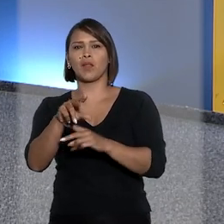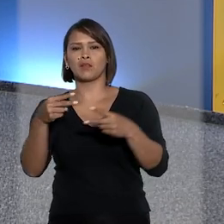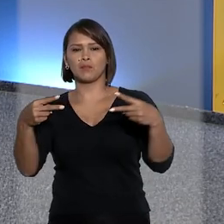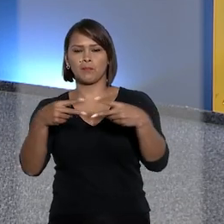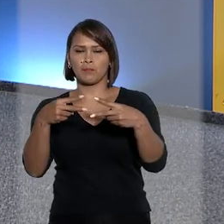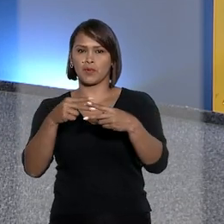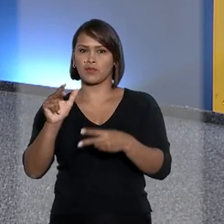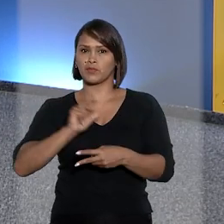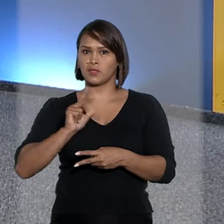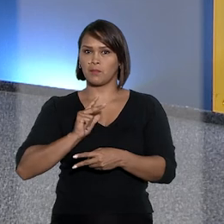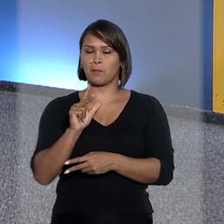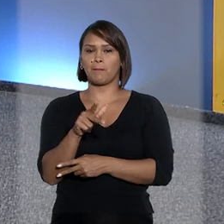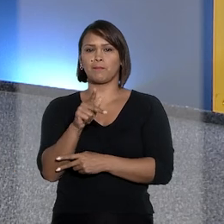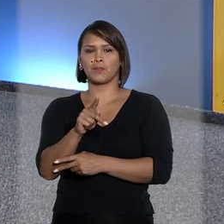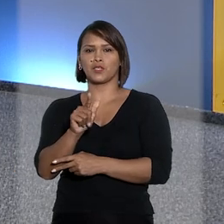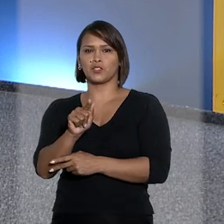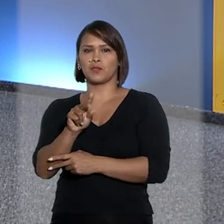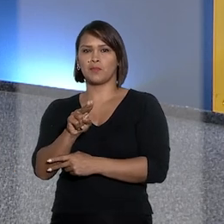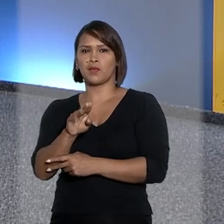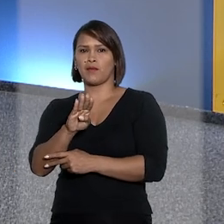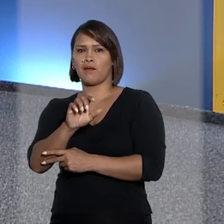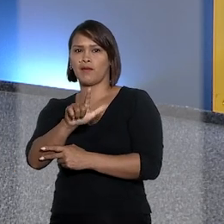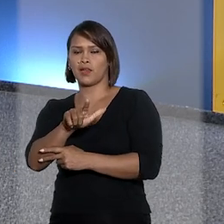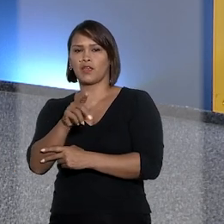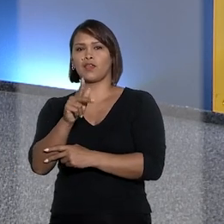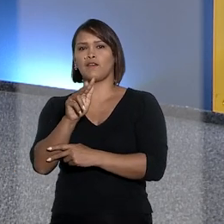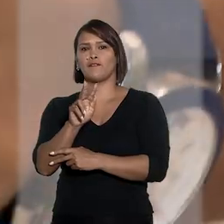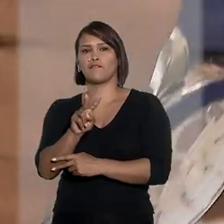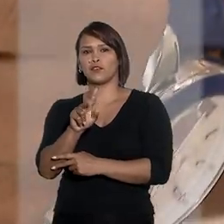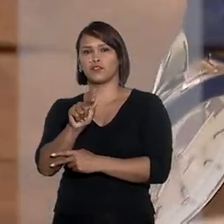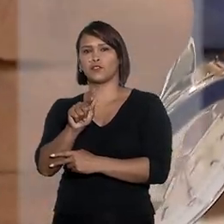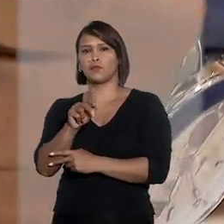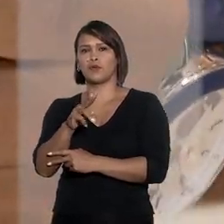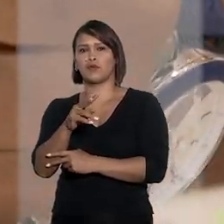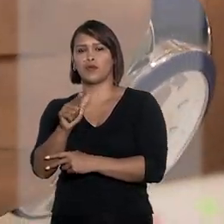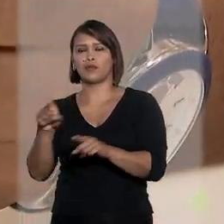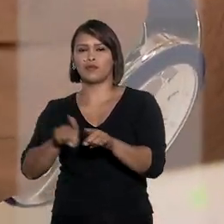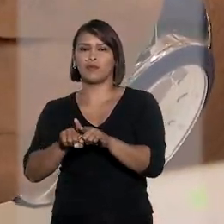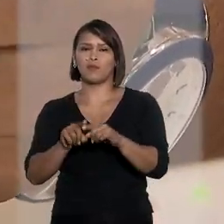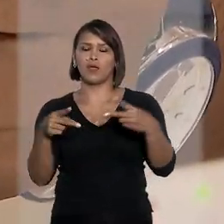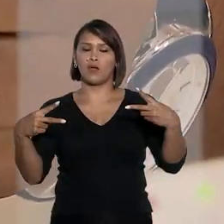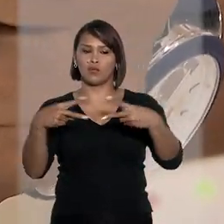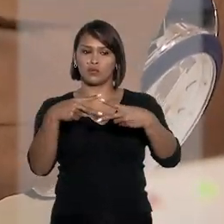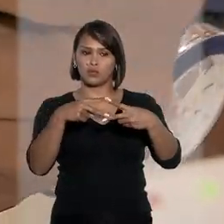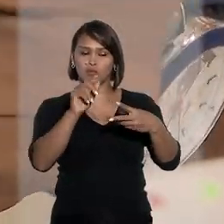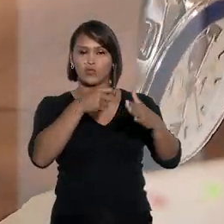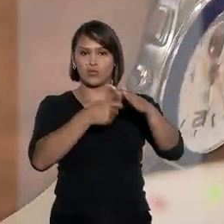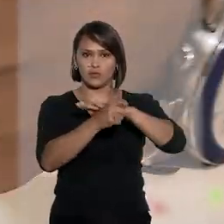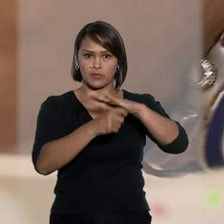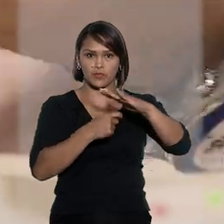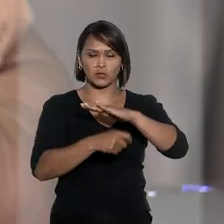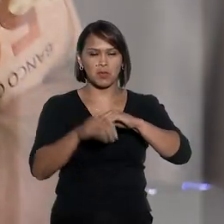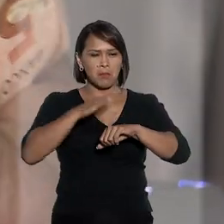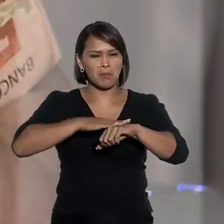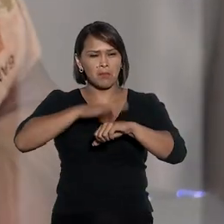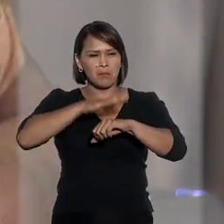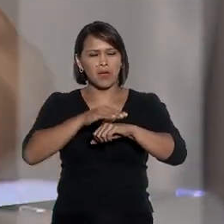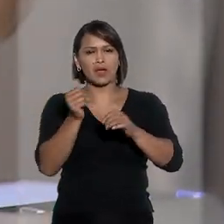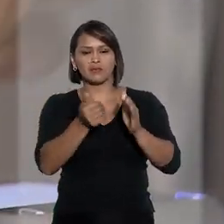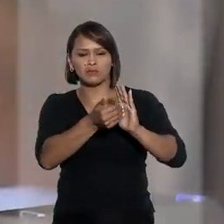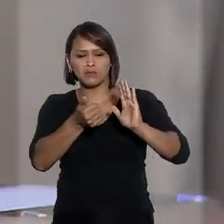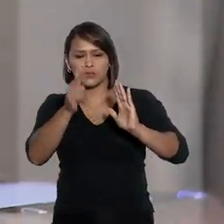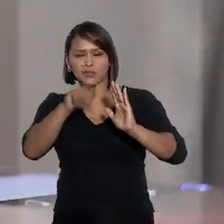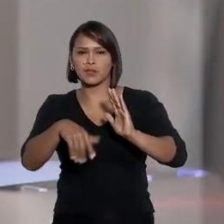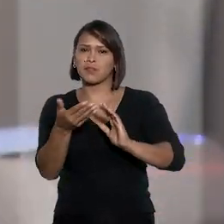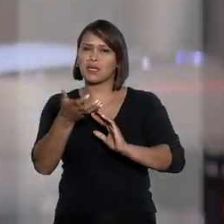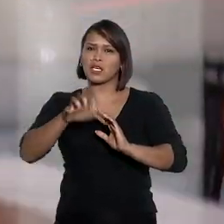previdência privada, PGBL e VGBL. Os investimentos em previdência privada têm sido cada vez mais